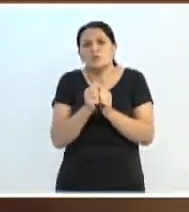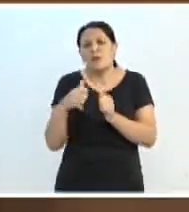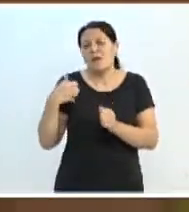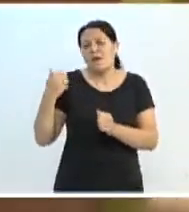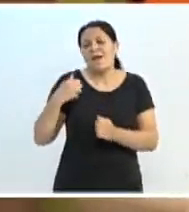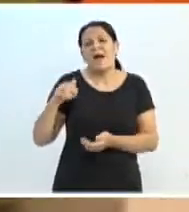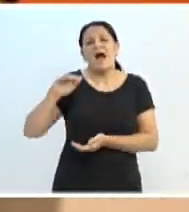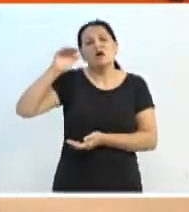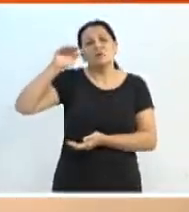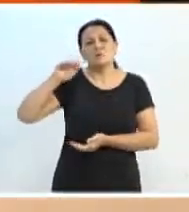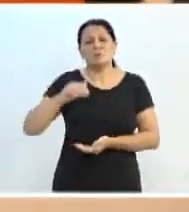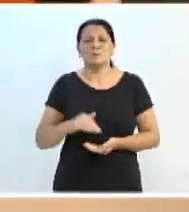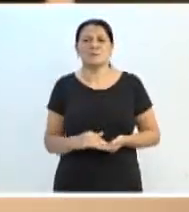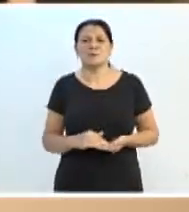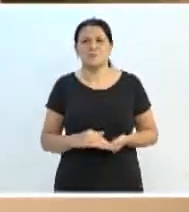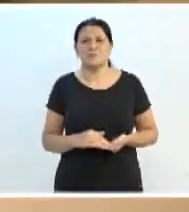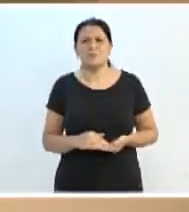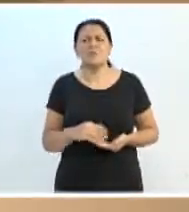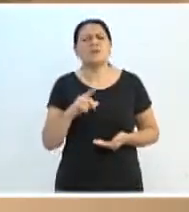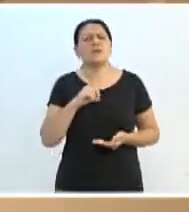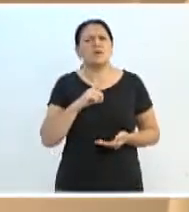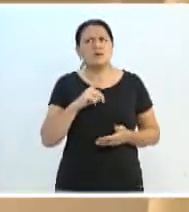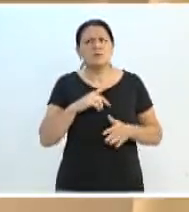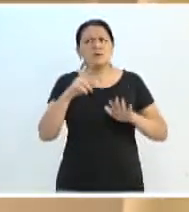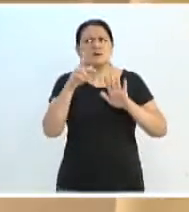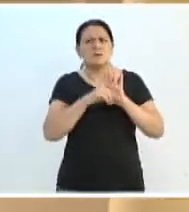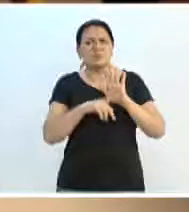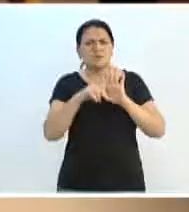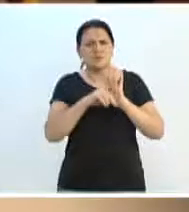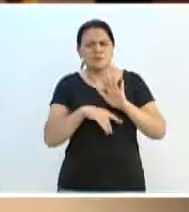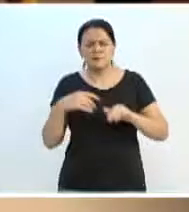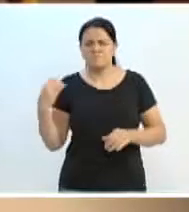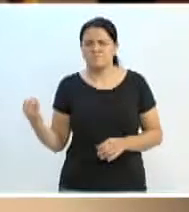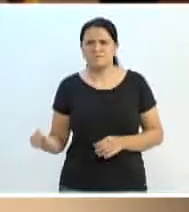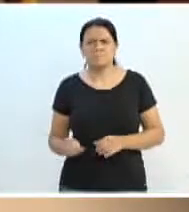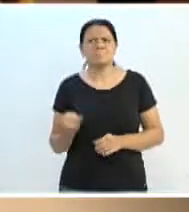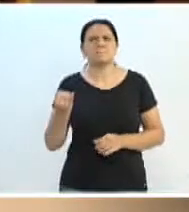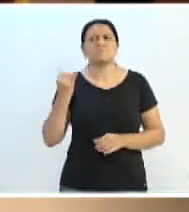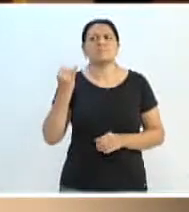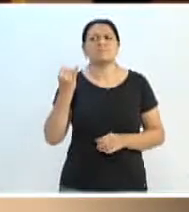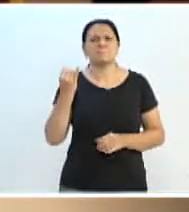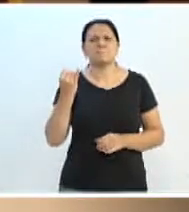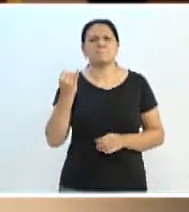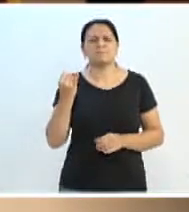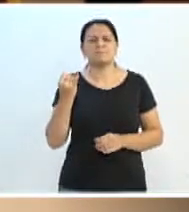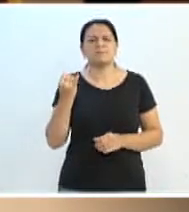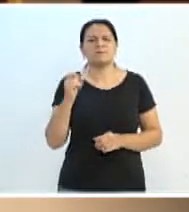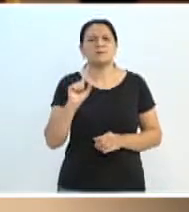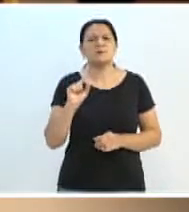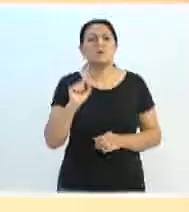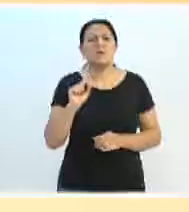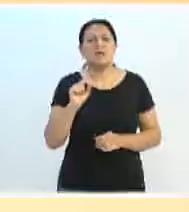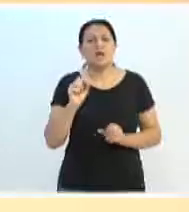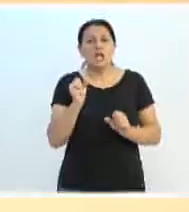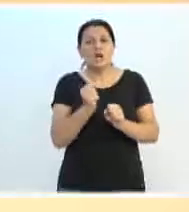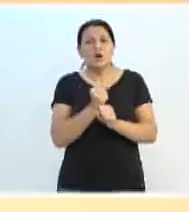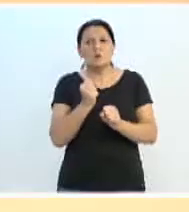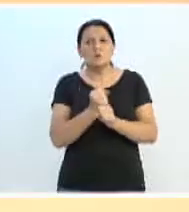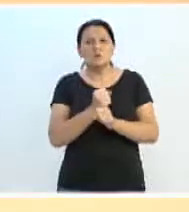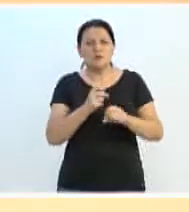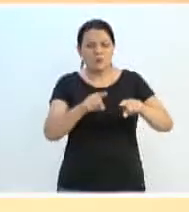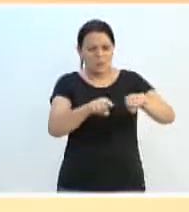adultos. Há um projeto, inclusive, vereadores, e é importante isso, há um projeto sendo desenvolvido para a construção de uma ala